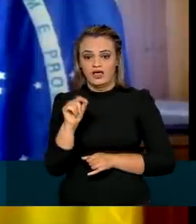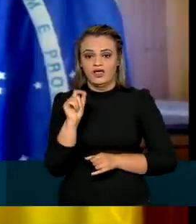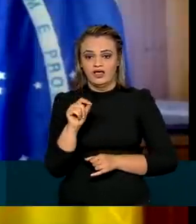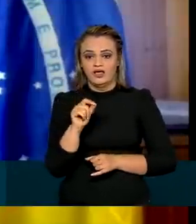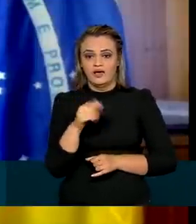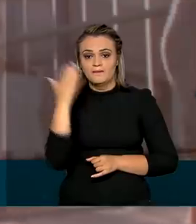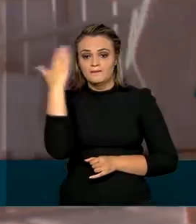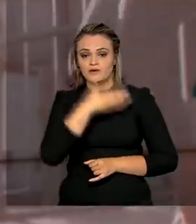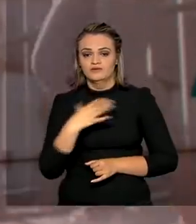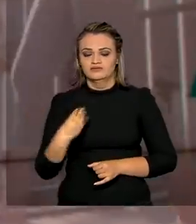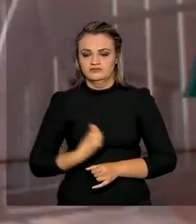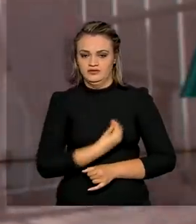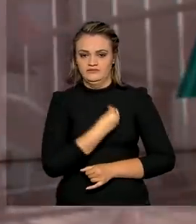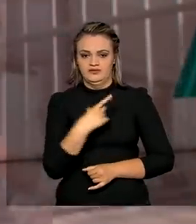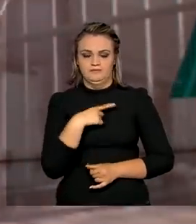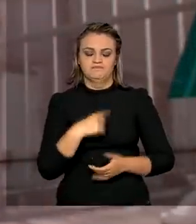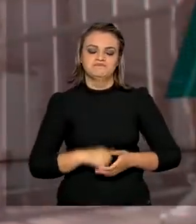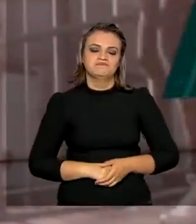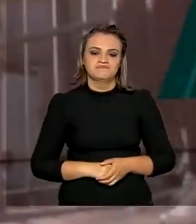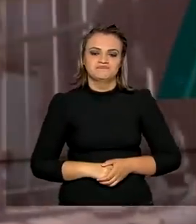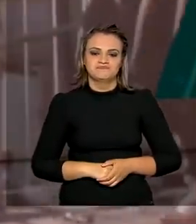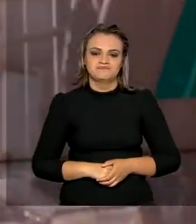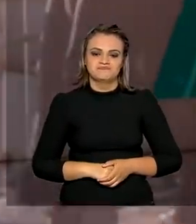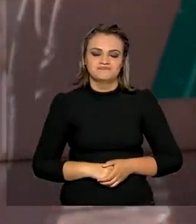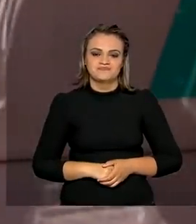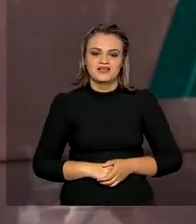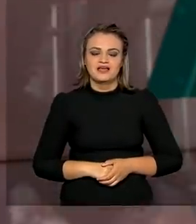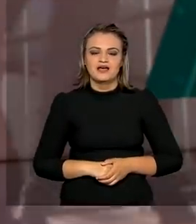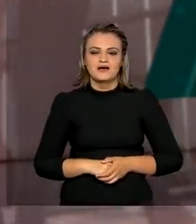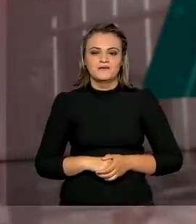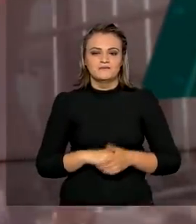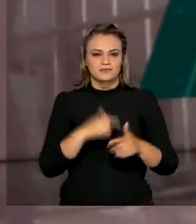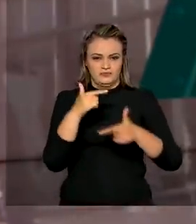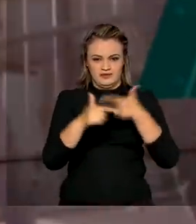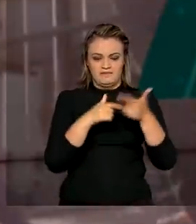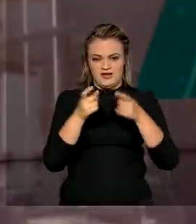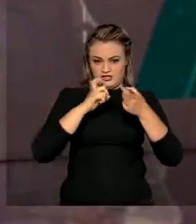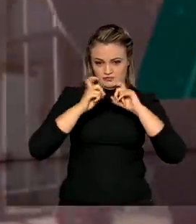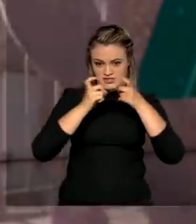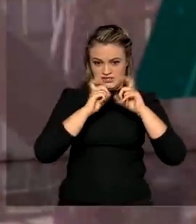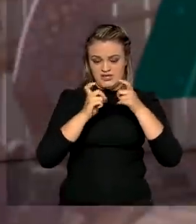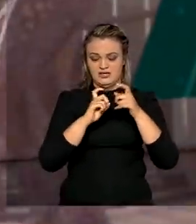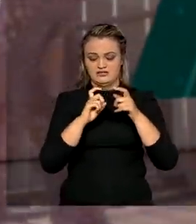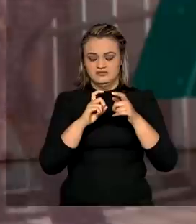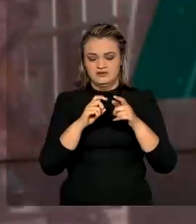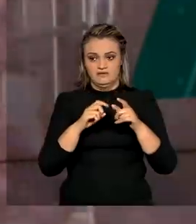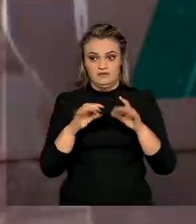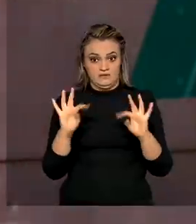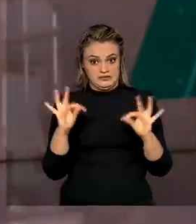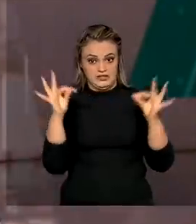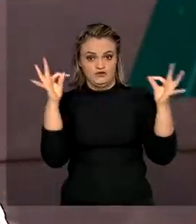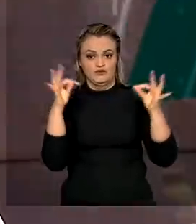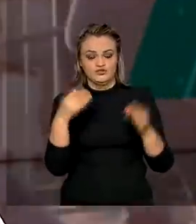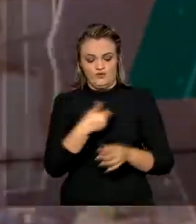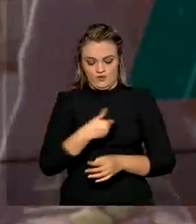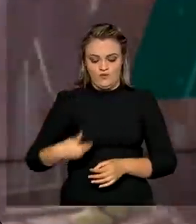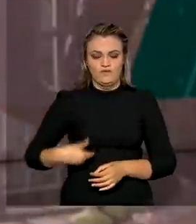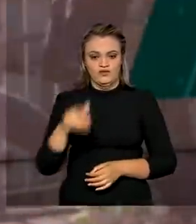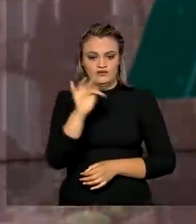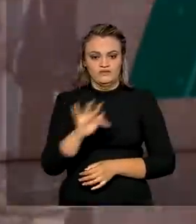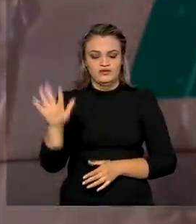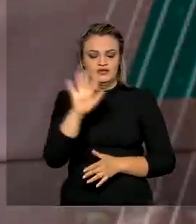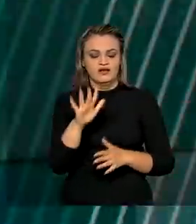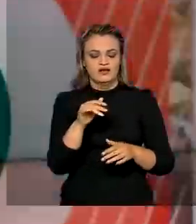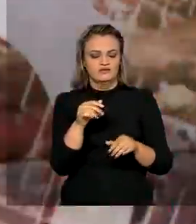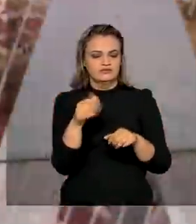a prova de vida. E para modernizar a gestão de cargos na administração pública federal, o governo federal quer reforçar os